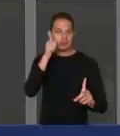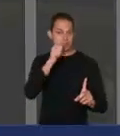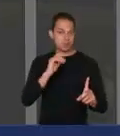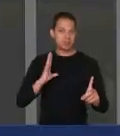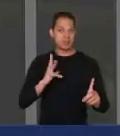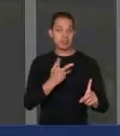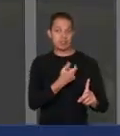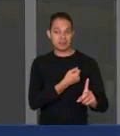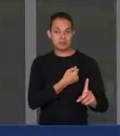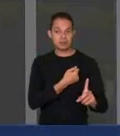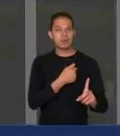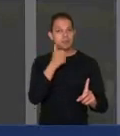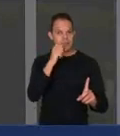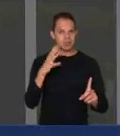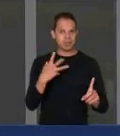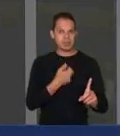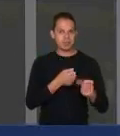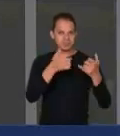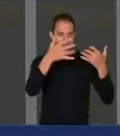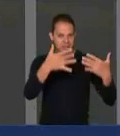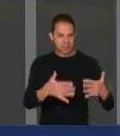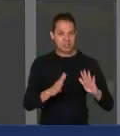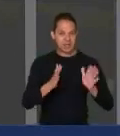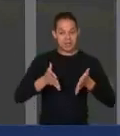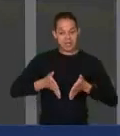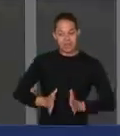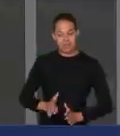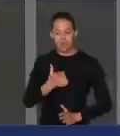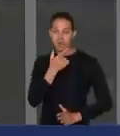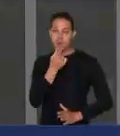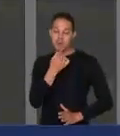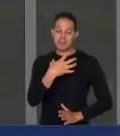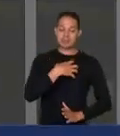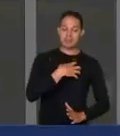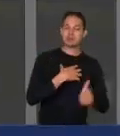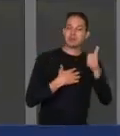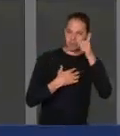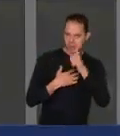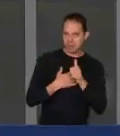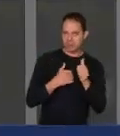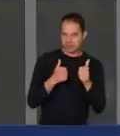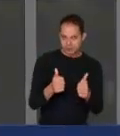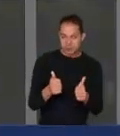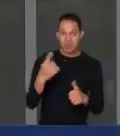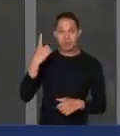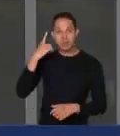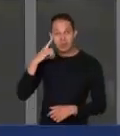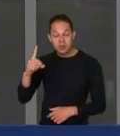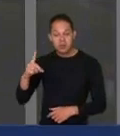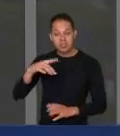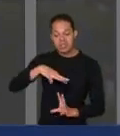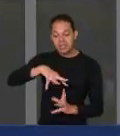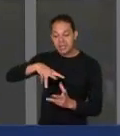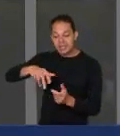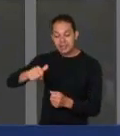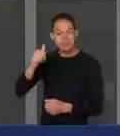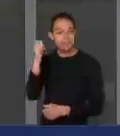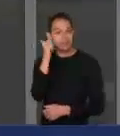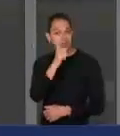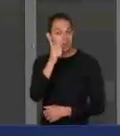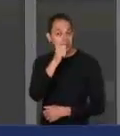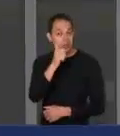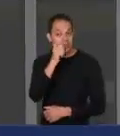falar o que é uma mulher trans. Nasceu homem, se identifica como mulher. E no Dia Internacional da Mulher,